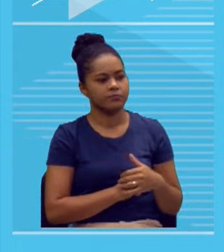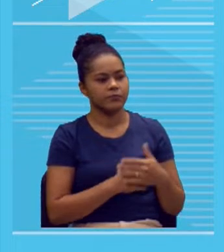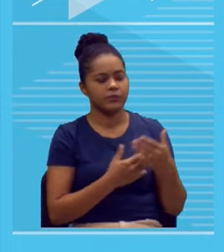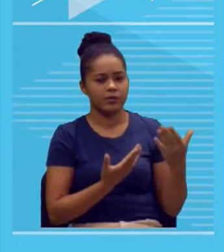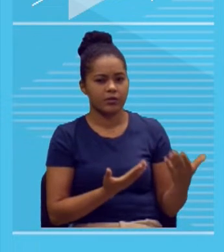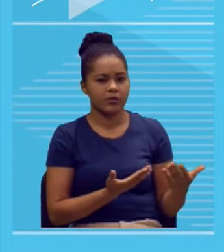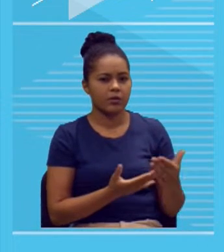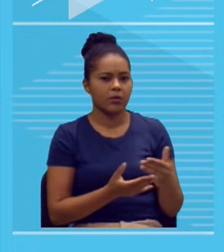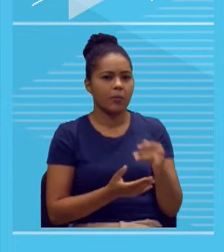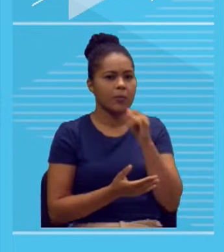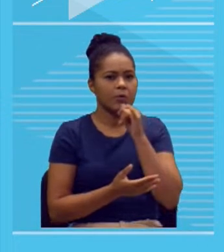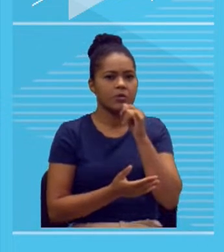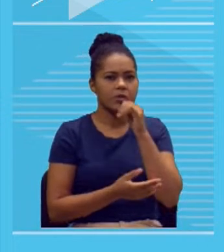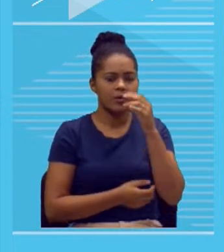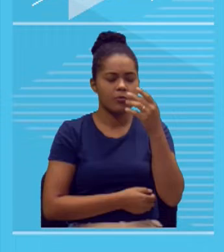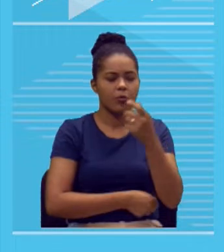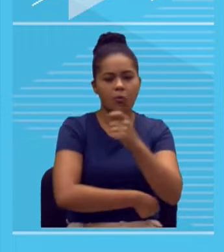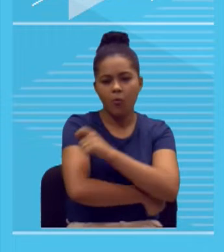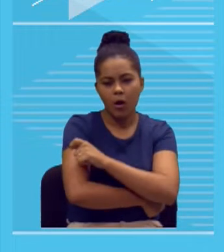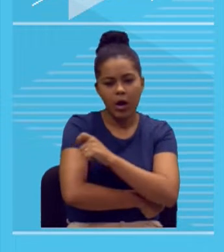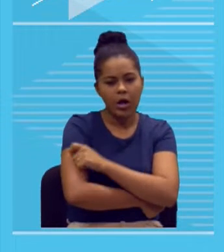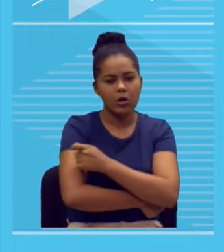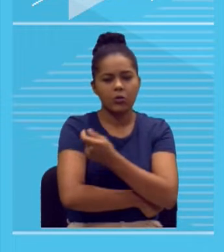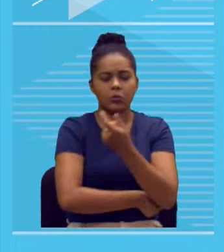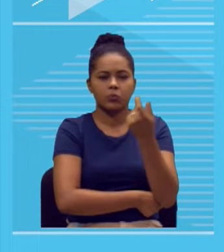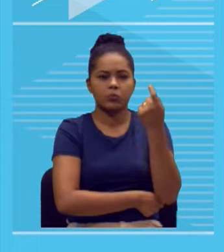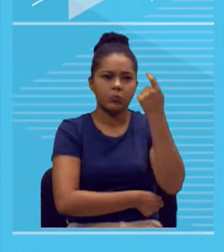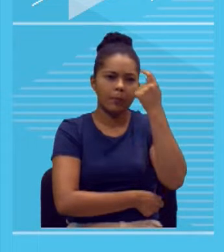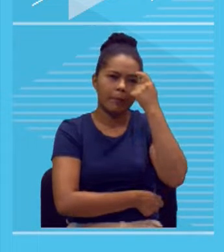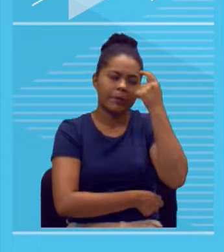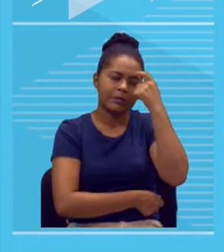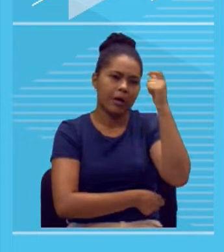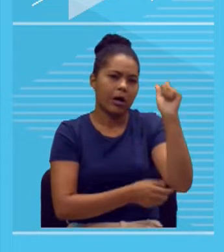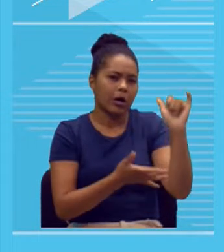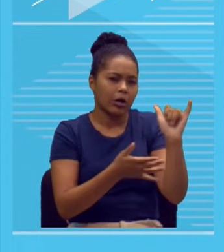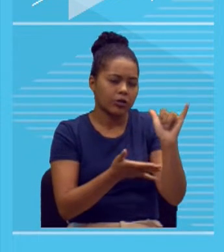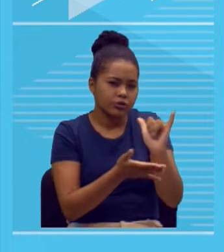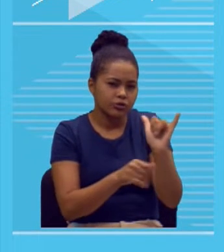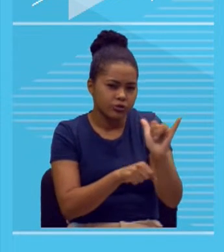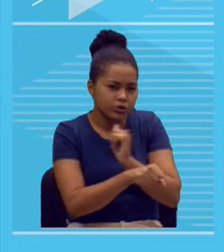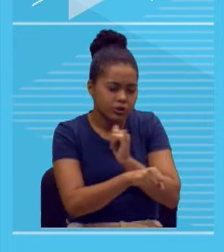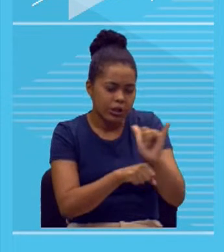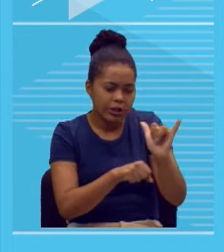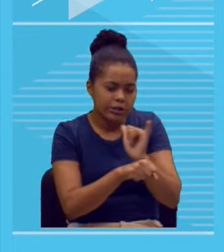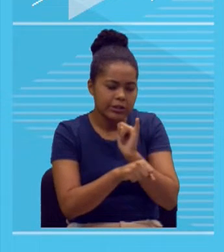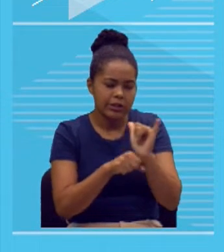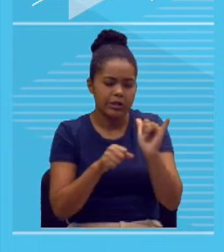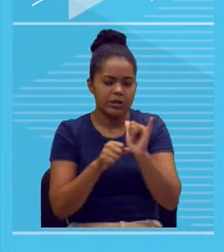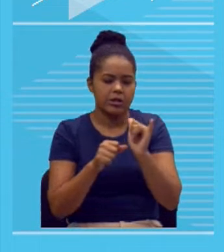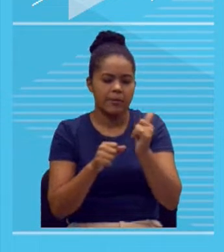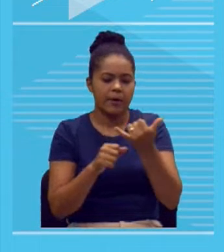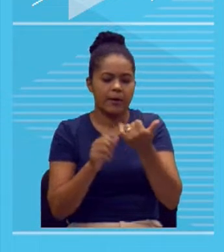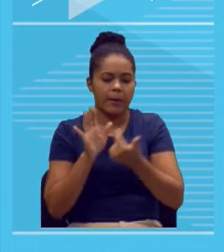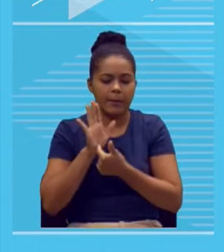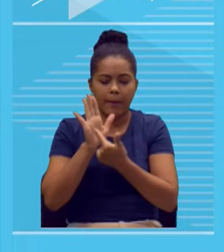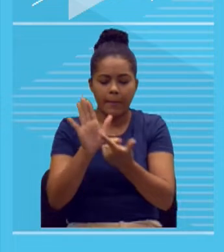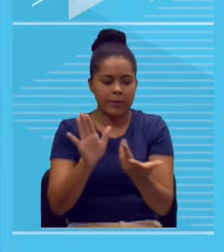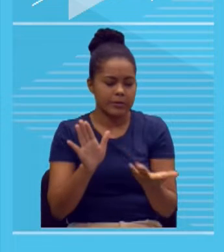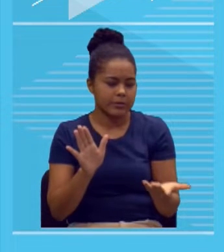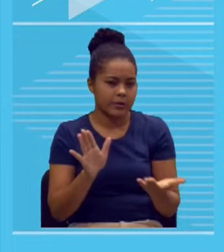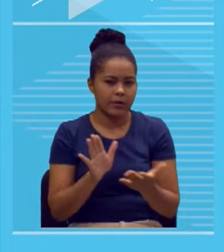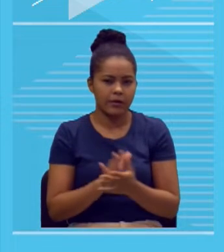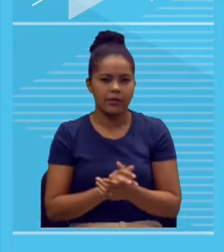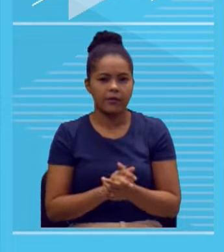forma, o participante tenta se identificar, vai tentar burlar o exame, também anula o texto. Uma reflexão do participante sobre a prova.